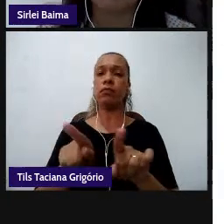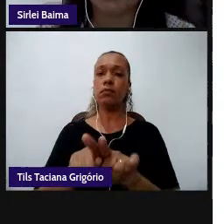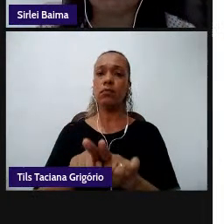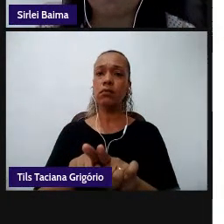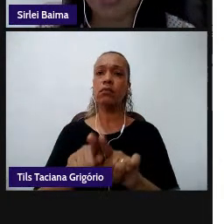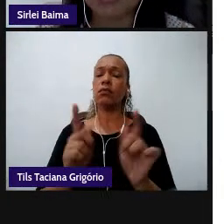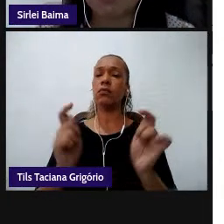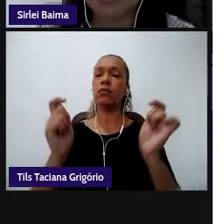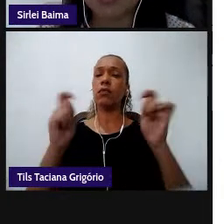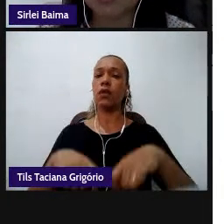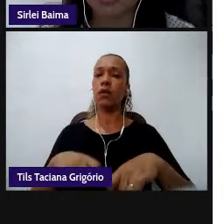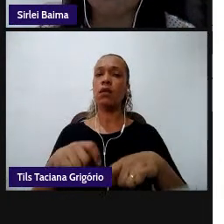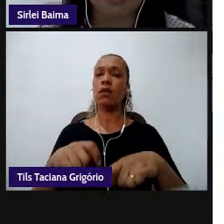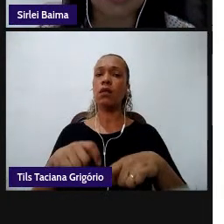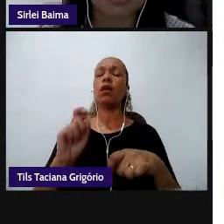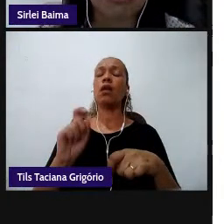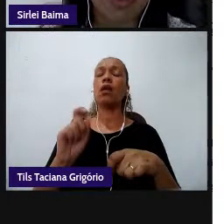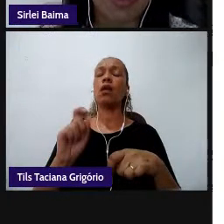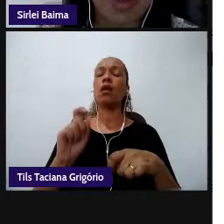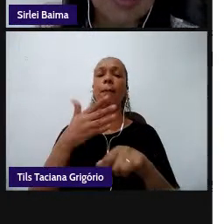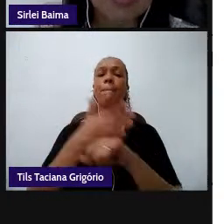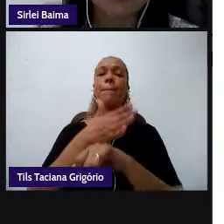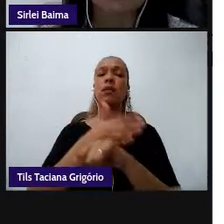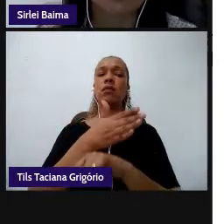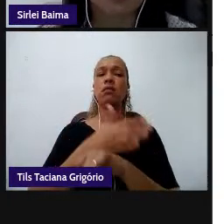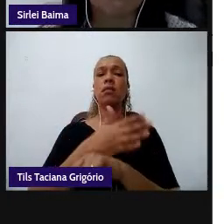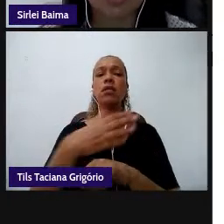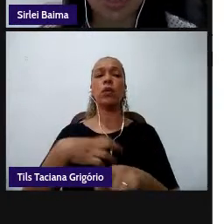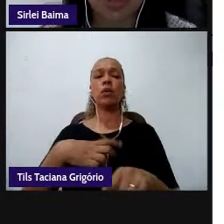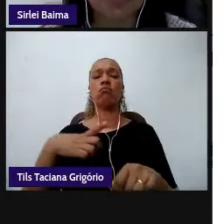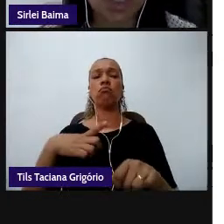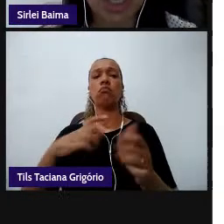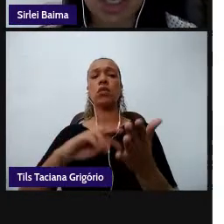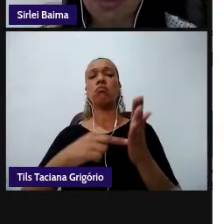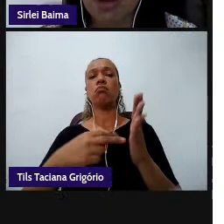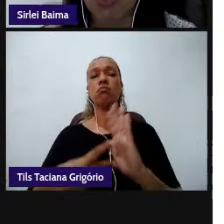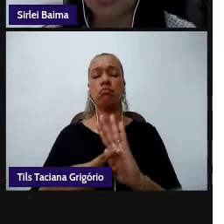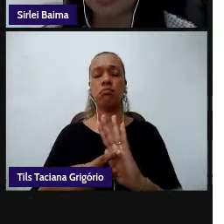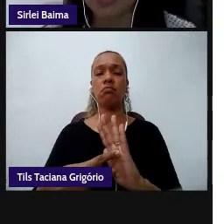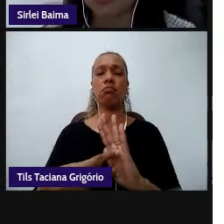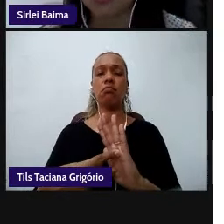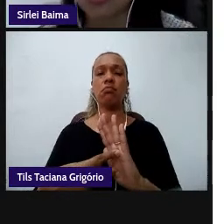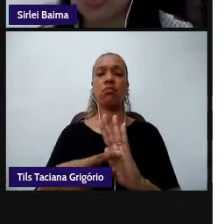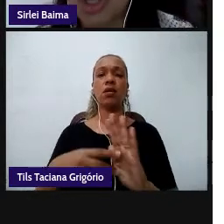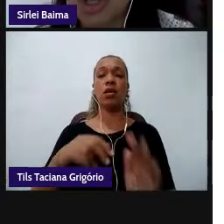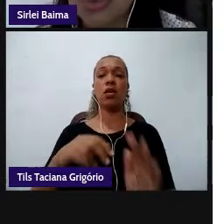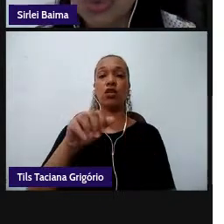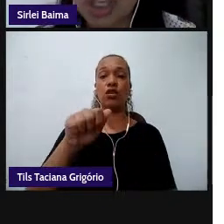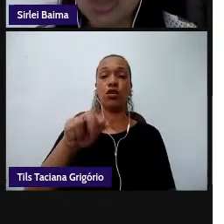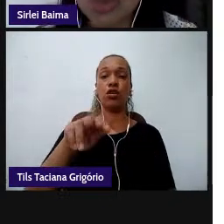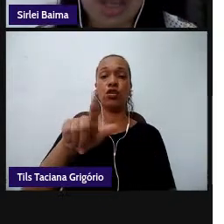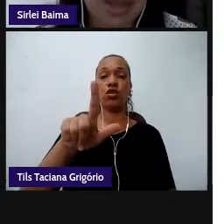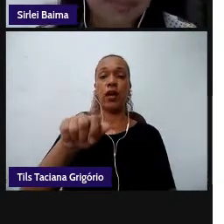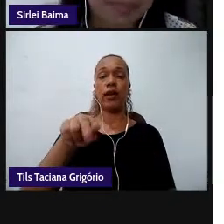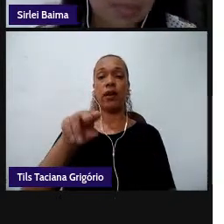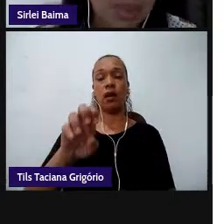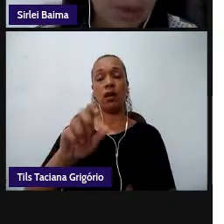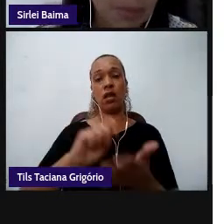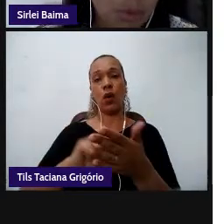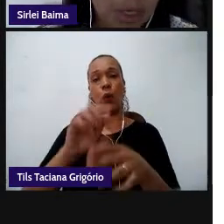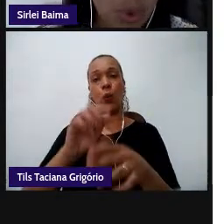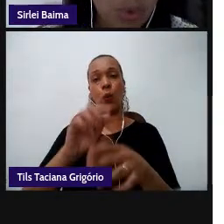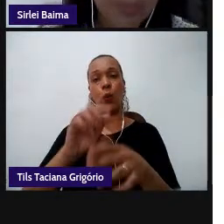possibilito uma participação significativa essas são as palavras da Jaqueline Barbosa a partir de um texto que ela